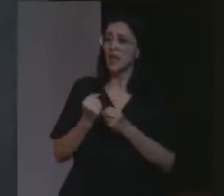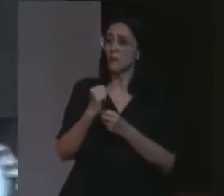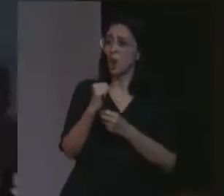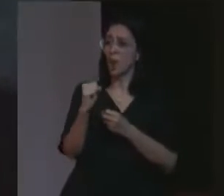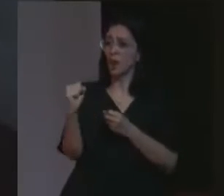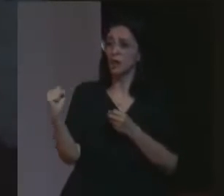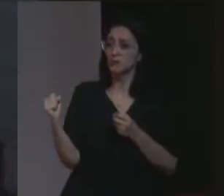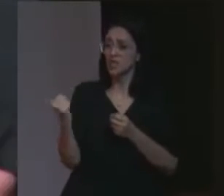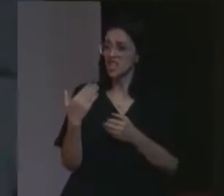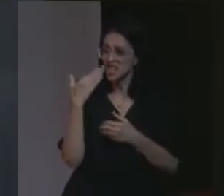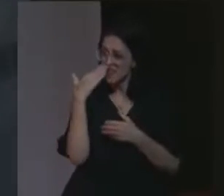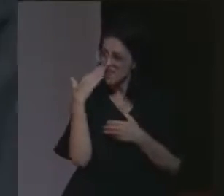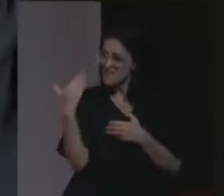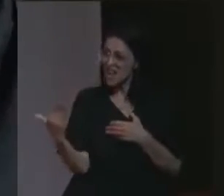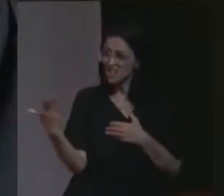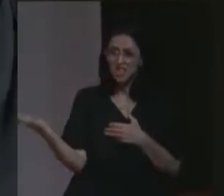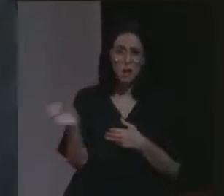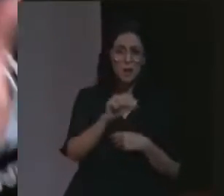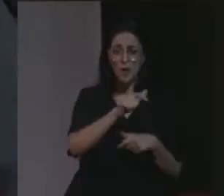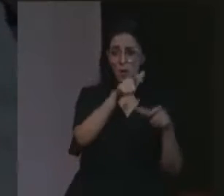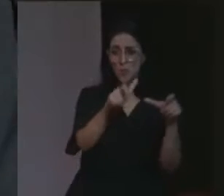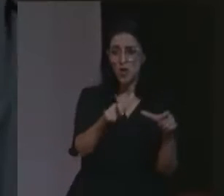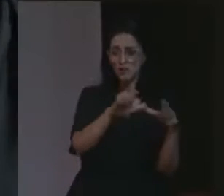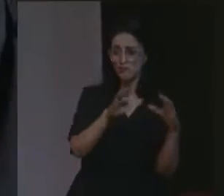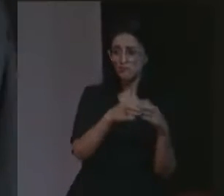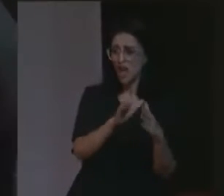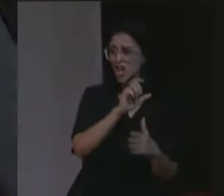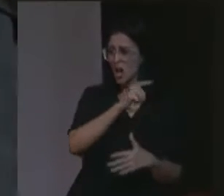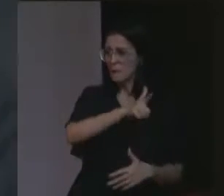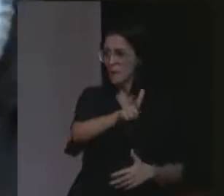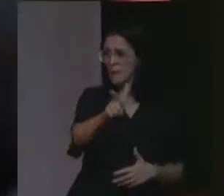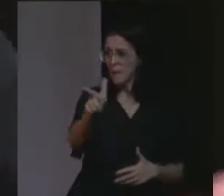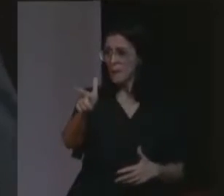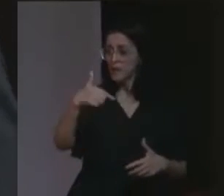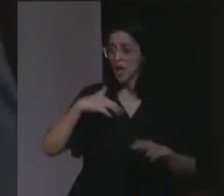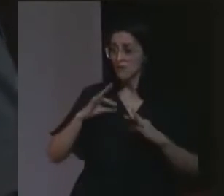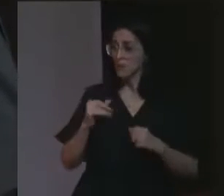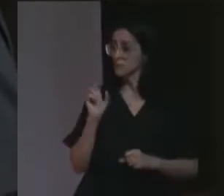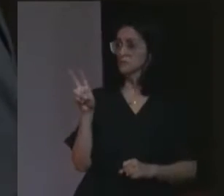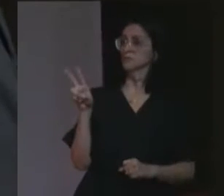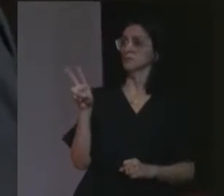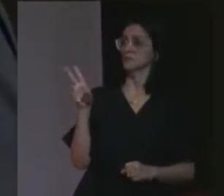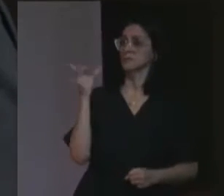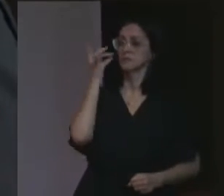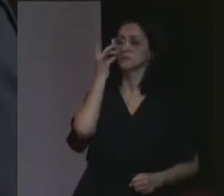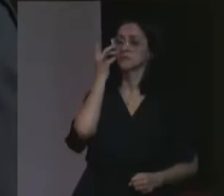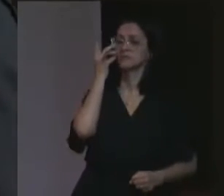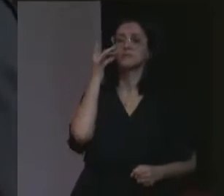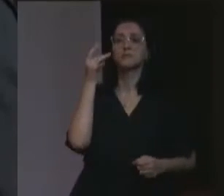na frente dele, a tiros de forma brutal e de forma violenta,